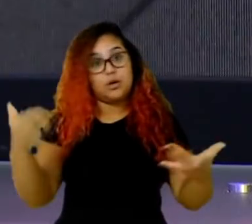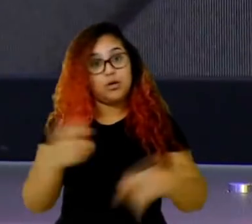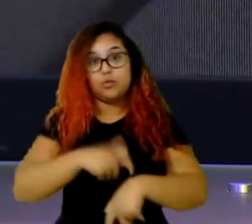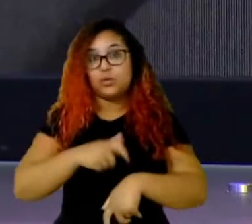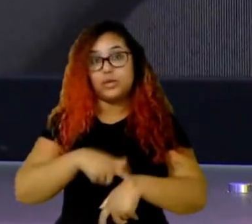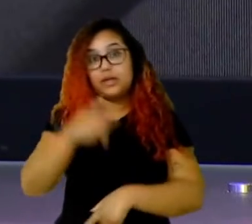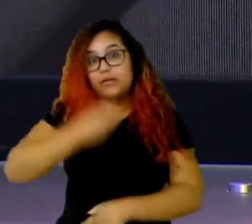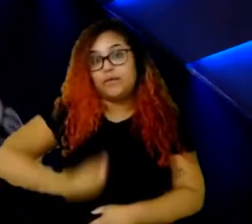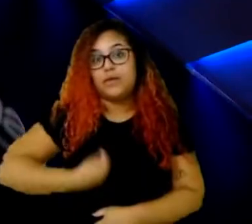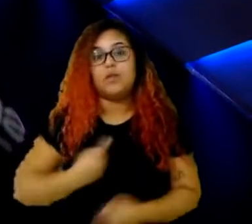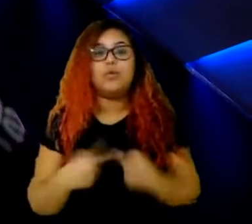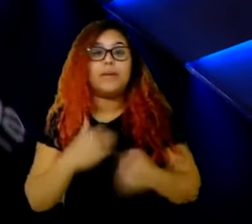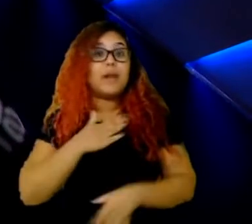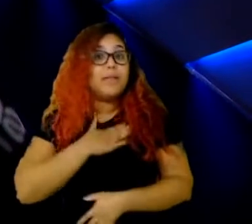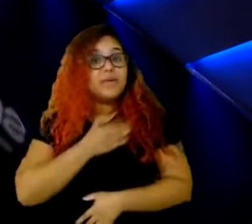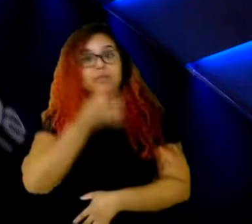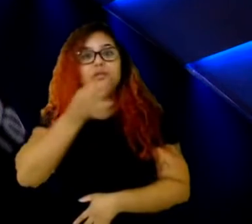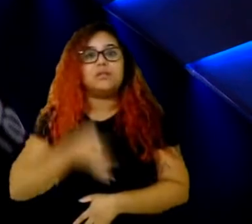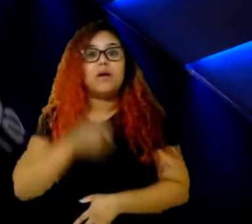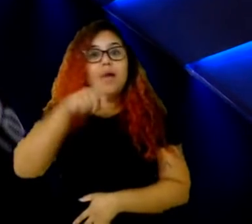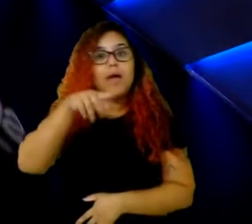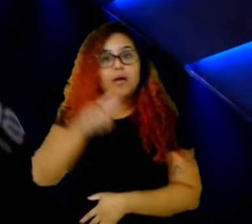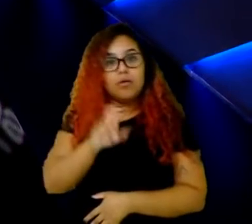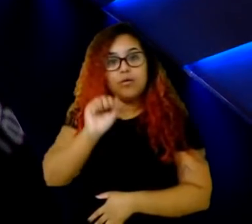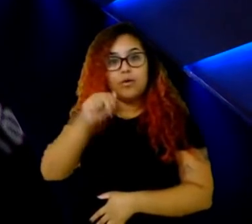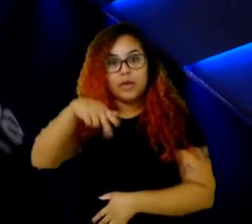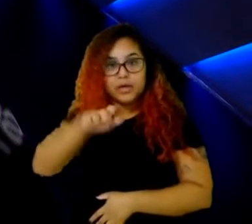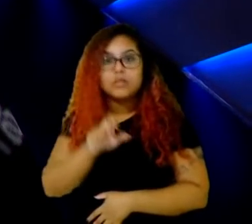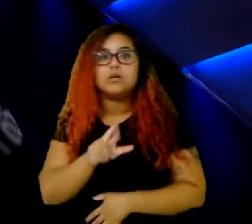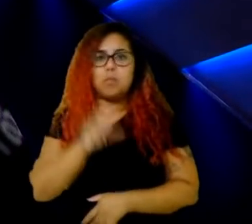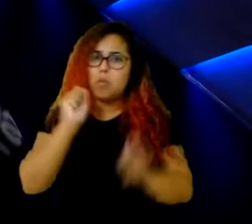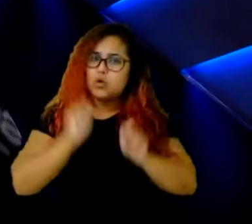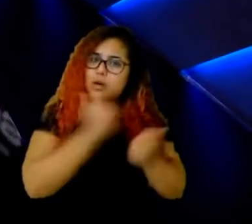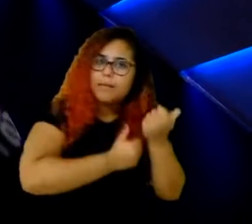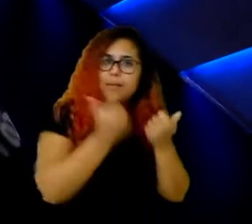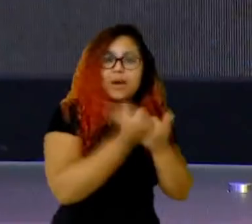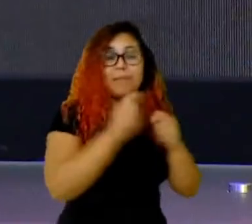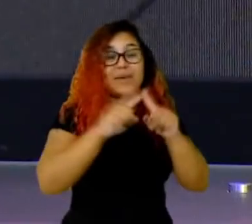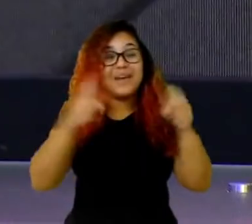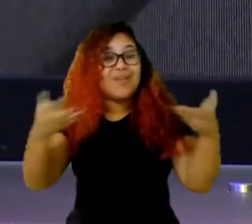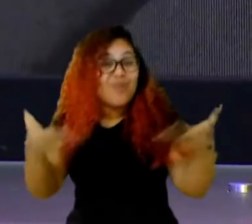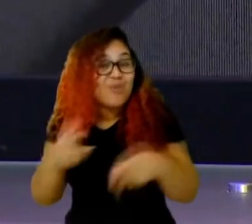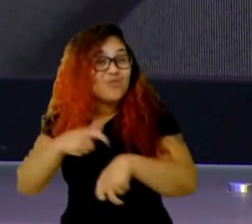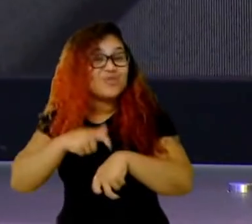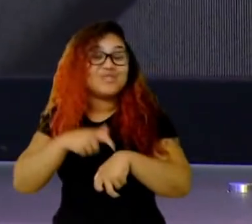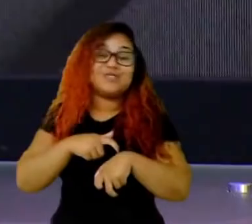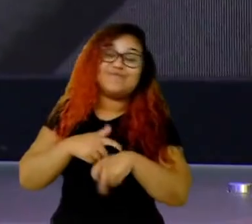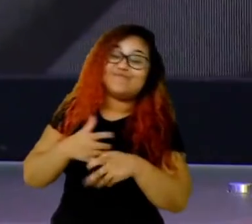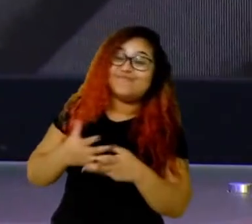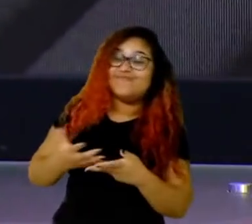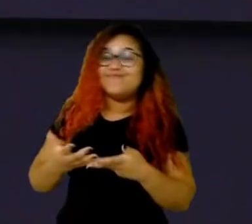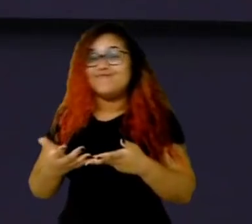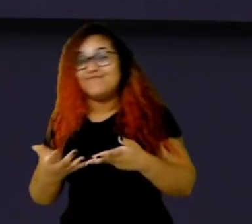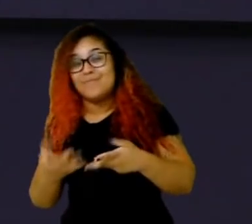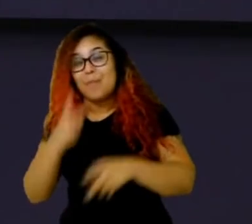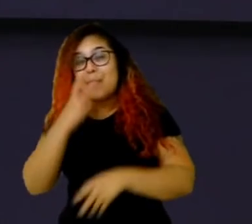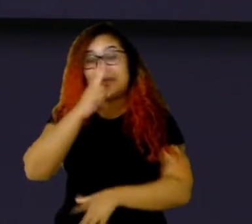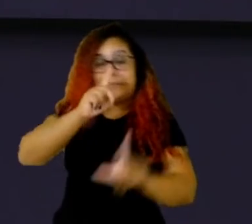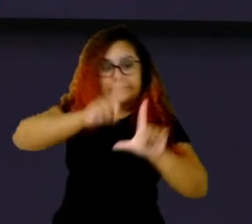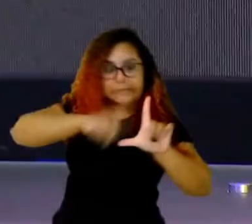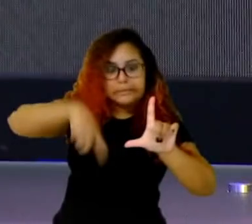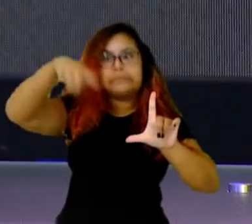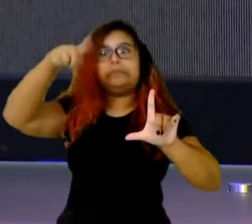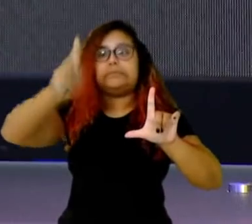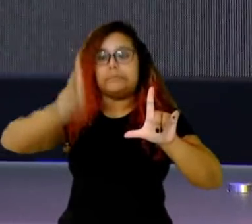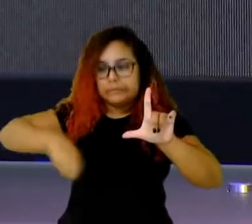é o Ranger, mas o Ranger, ele tá, no momento, meio, meio, muito montanha-russa, você vê os picos de performance, do lado ele